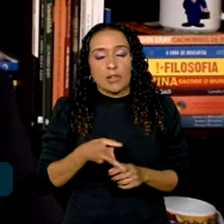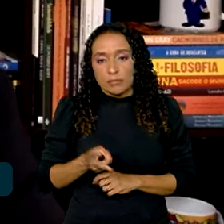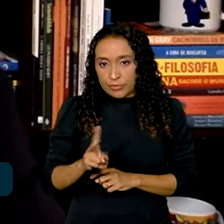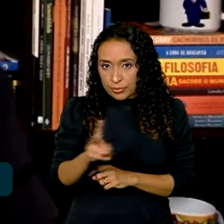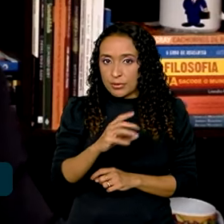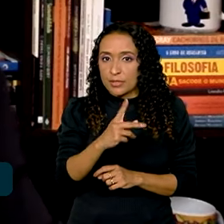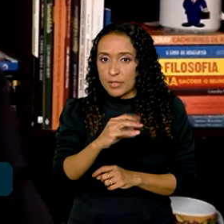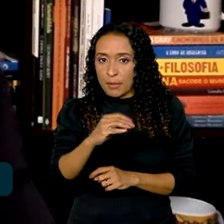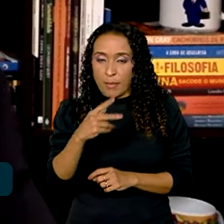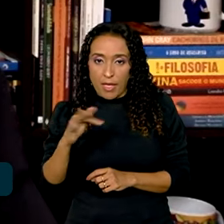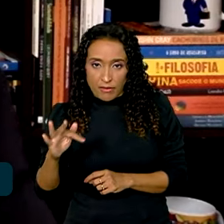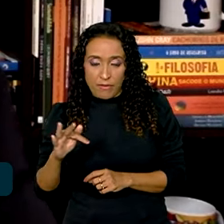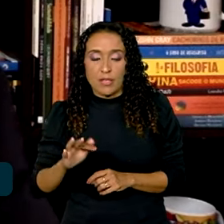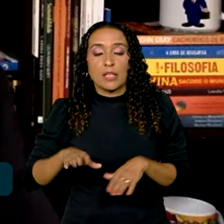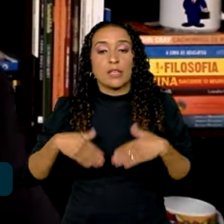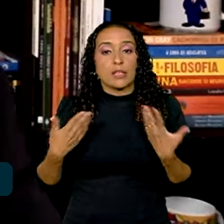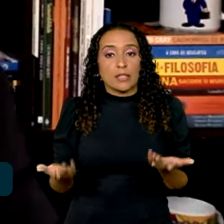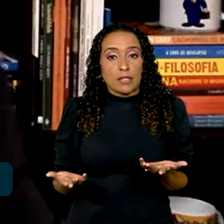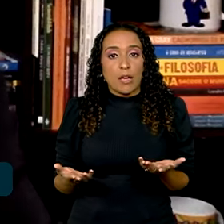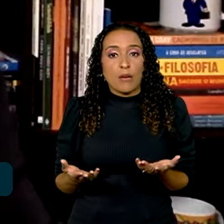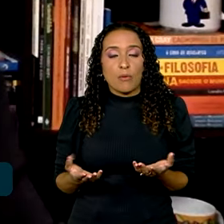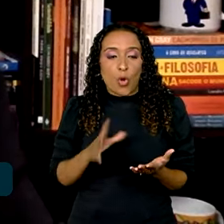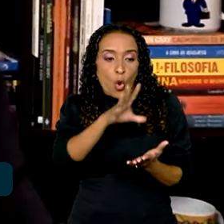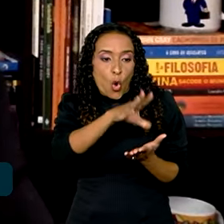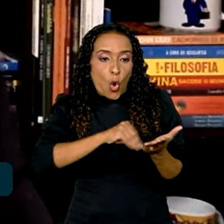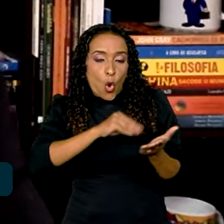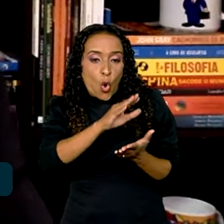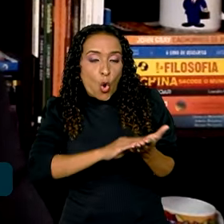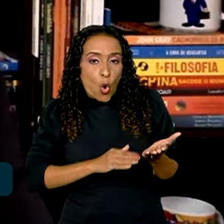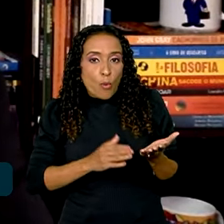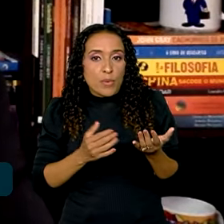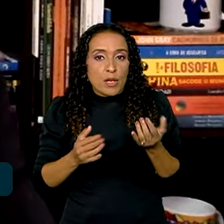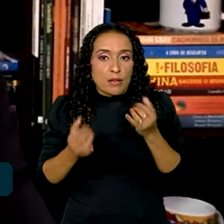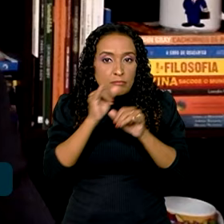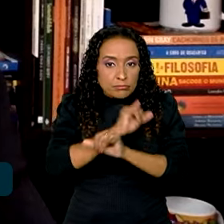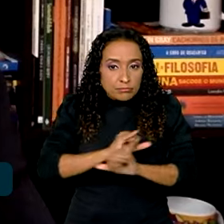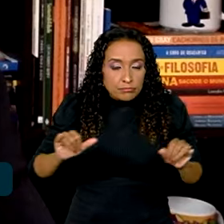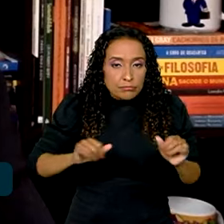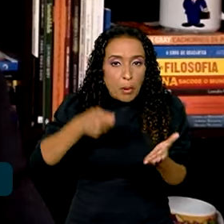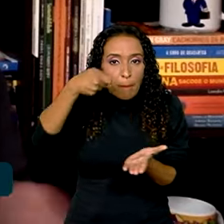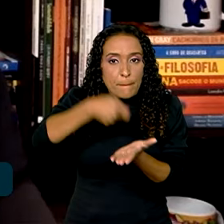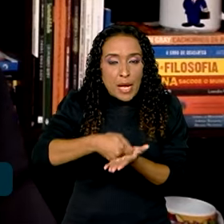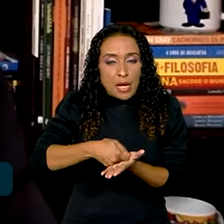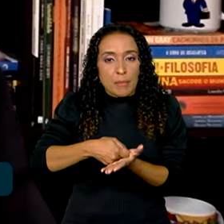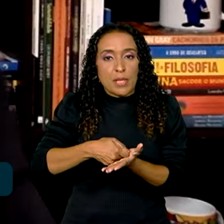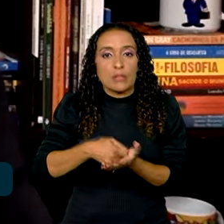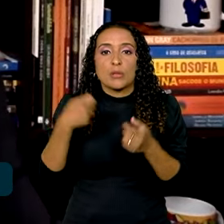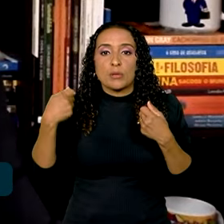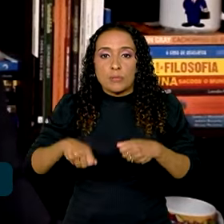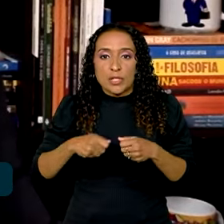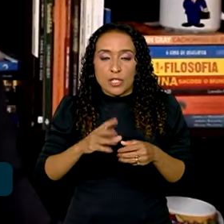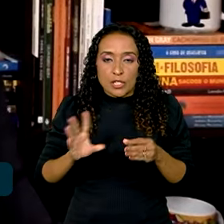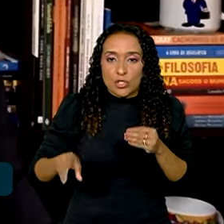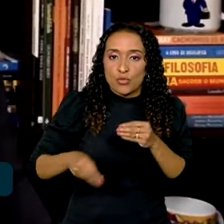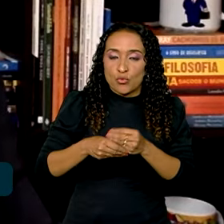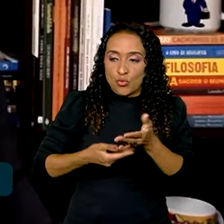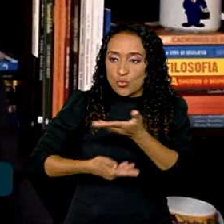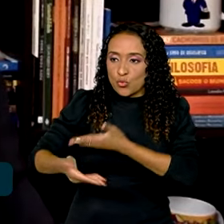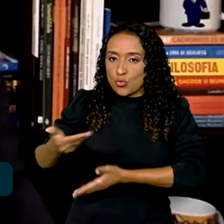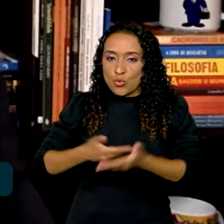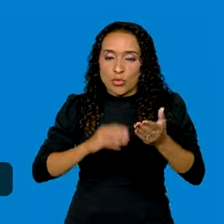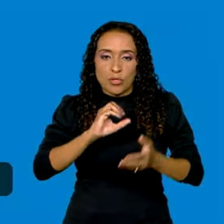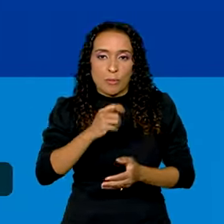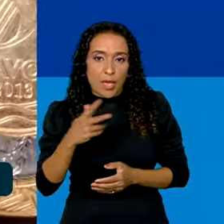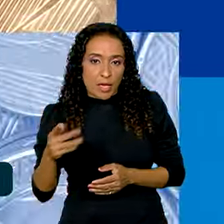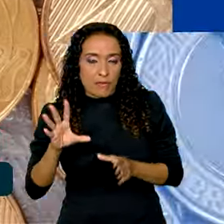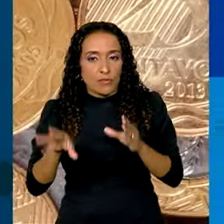o CPF. Portanto, a cópia do informe de pagamentos do plano de saúde deve ser compartilhada com todos os CPFs